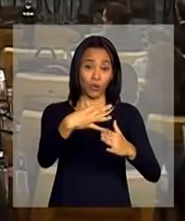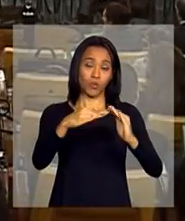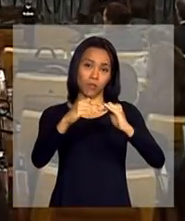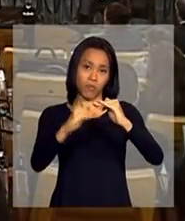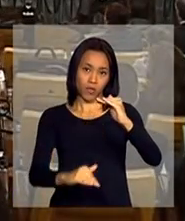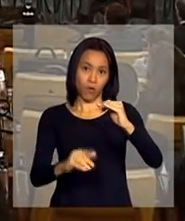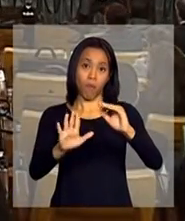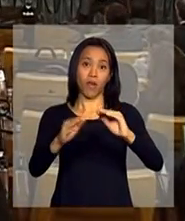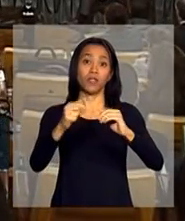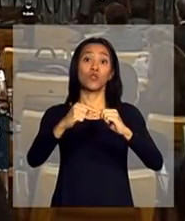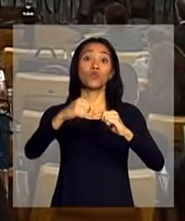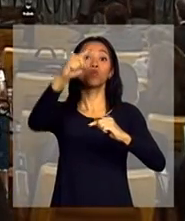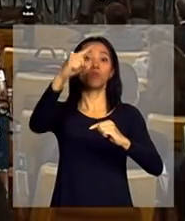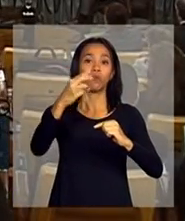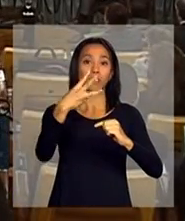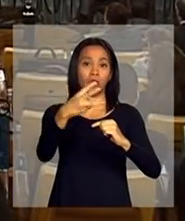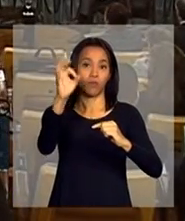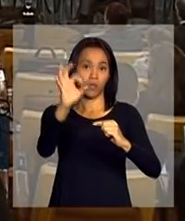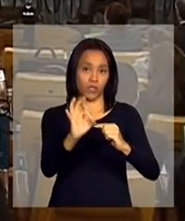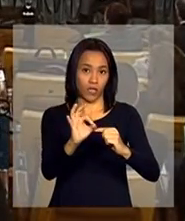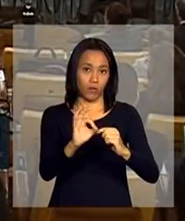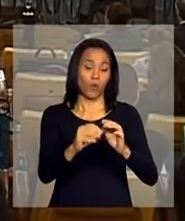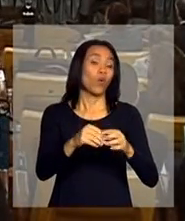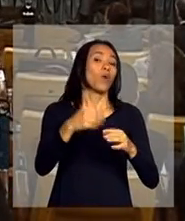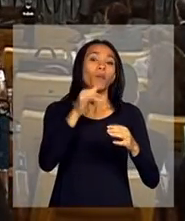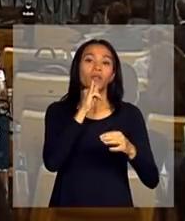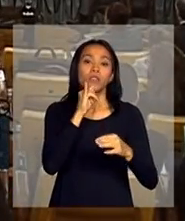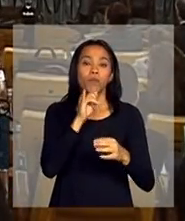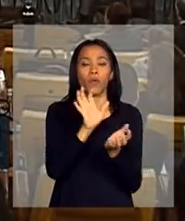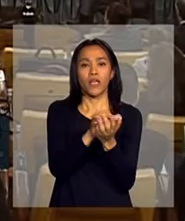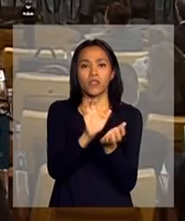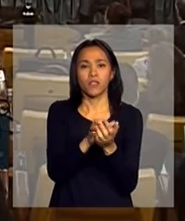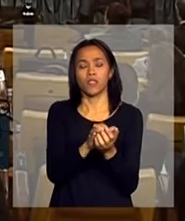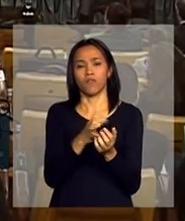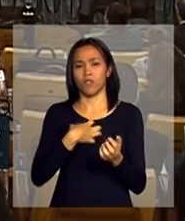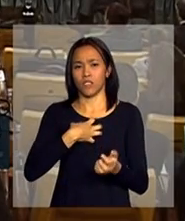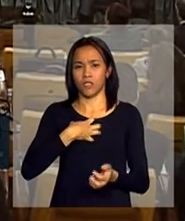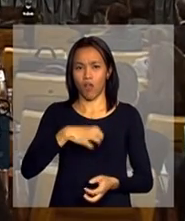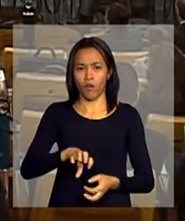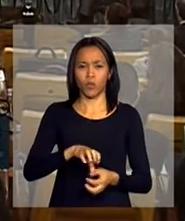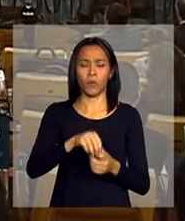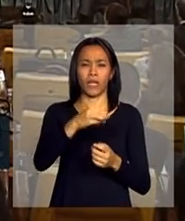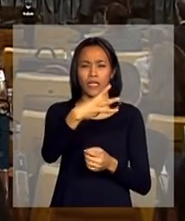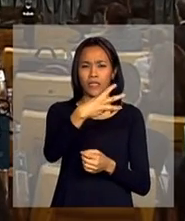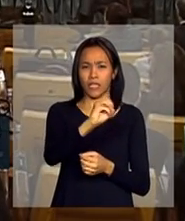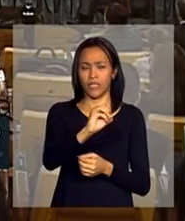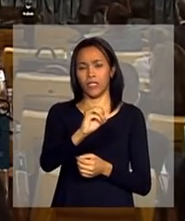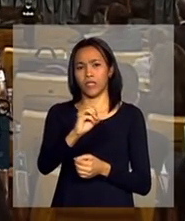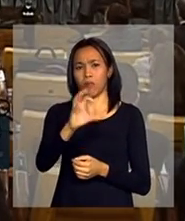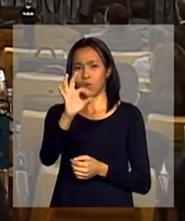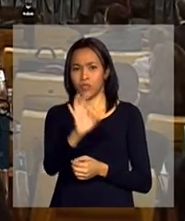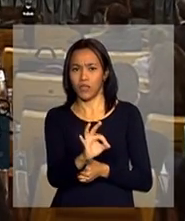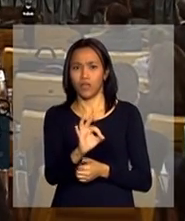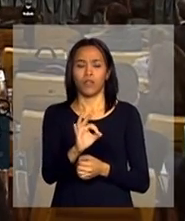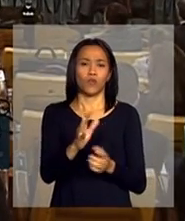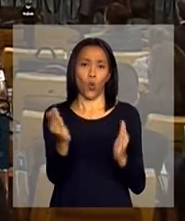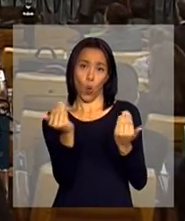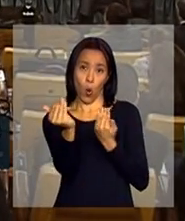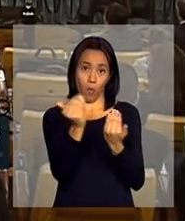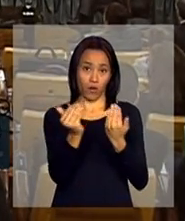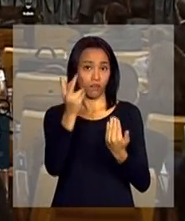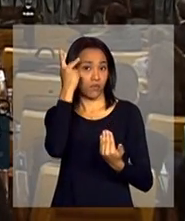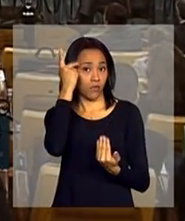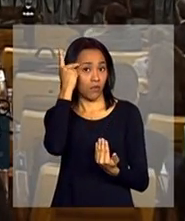a mais do que nas capitais. O lucro em Recife e Salvador, que é 30%, 40% menor do que o de São Paulo, comparando o